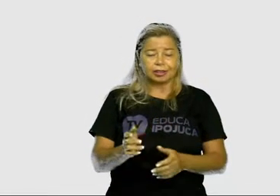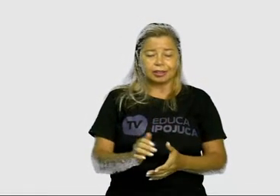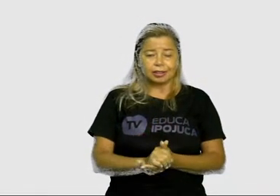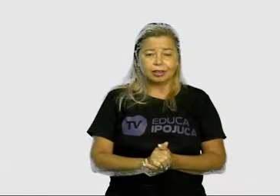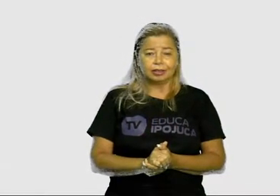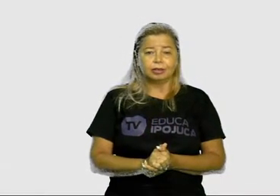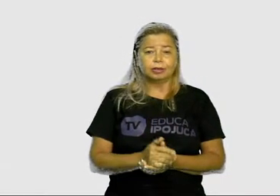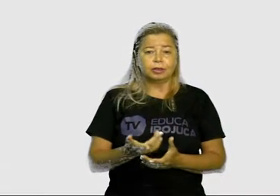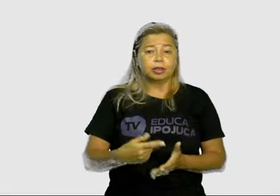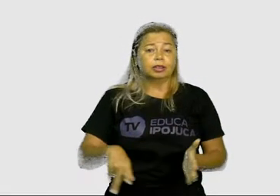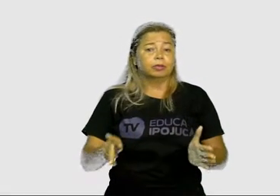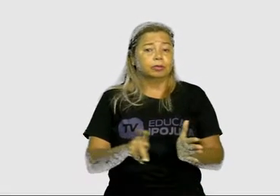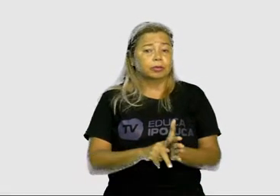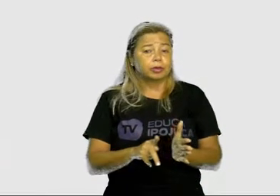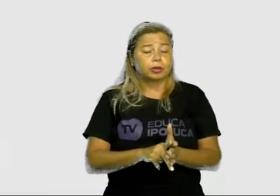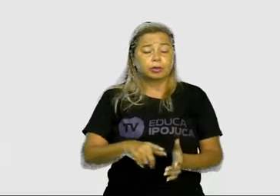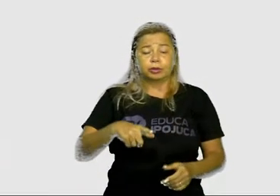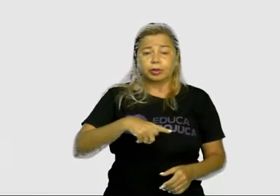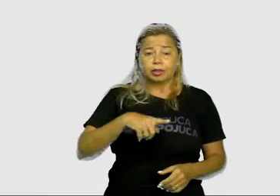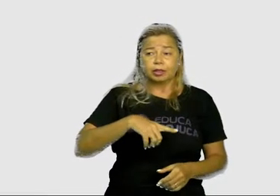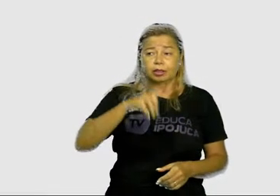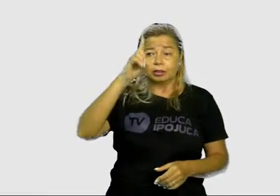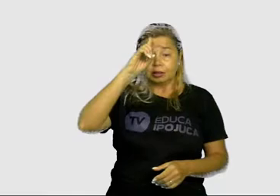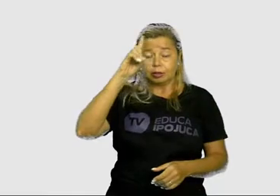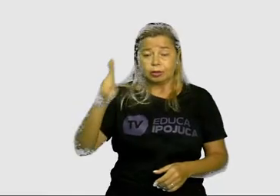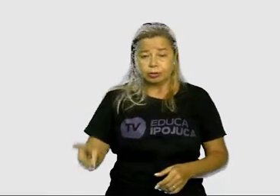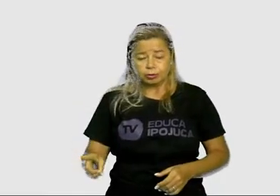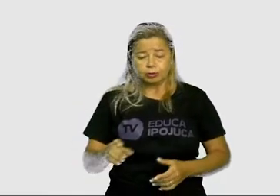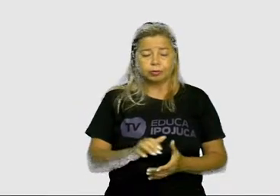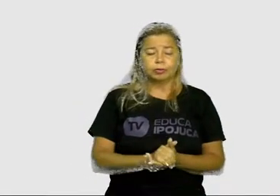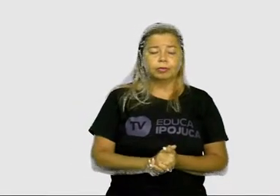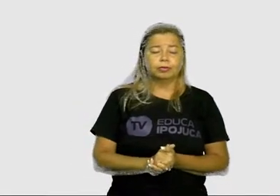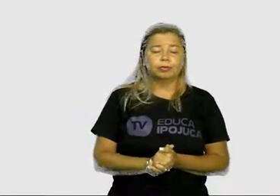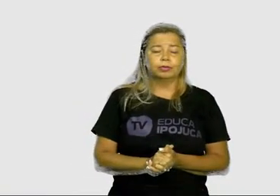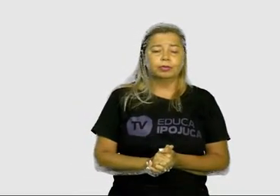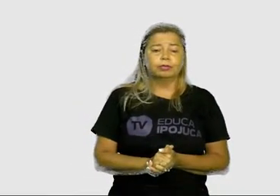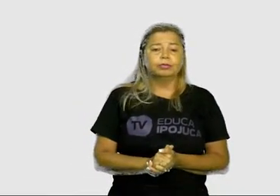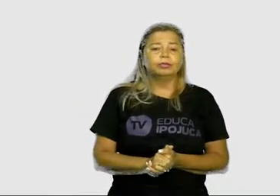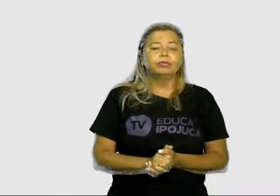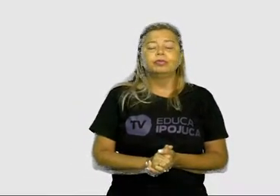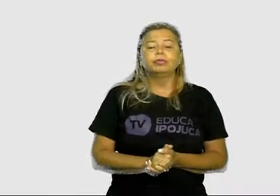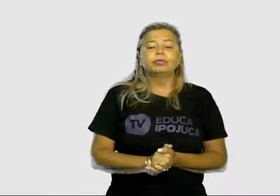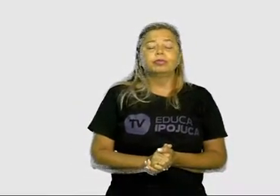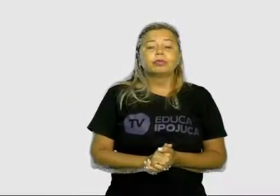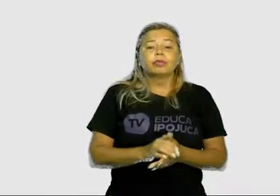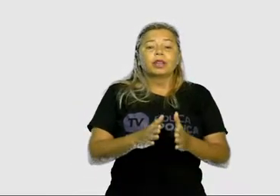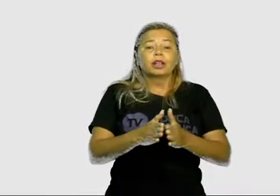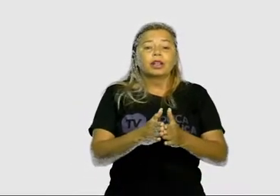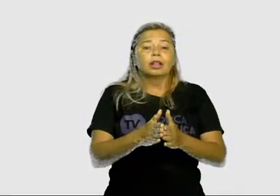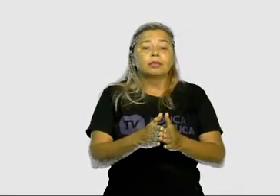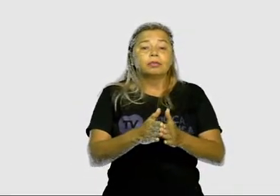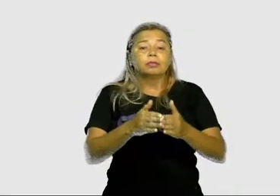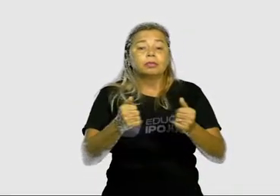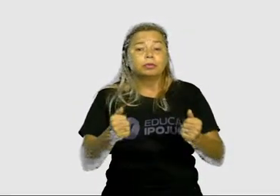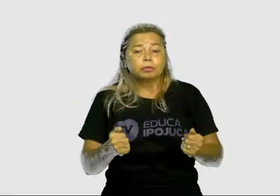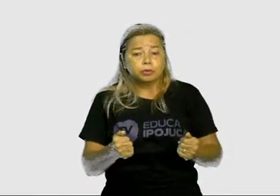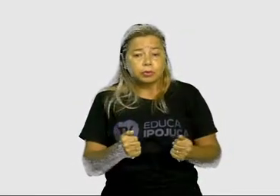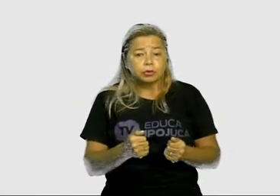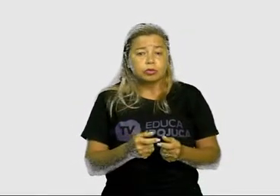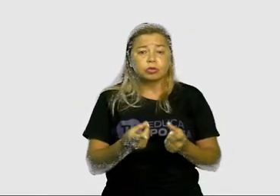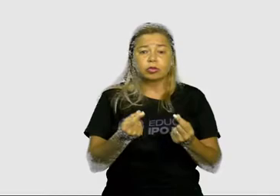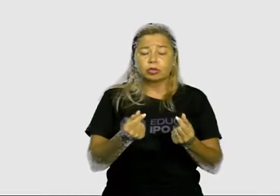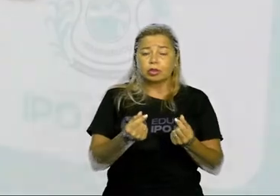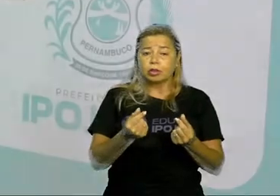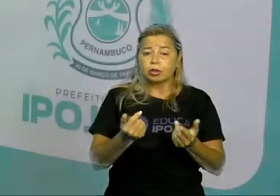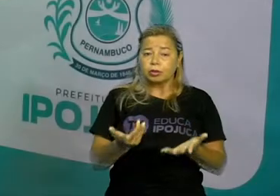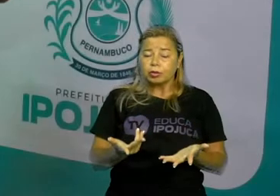privada, ela tem dono. É propriedade particular. Ela busca economia de mercado.